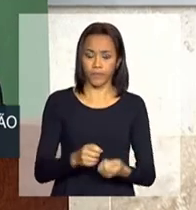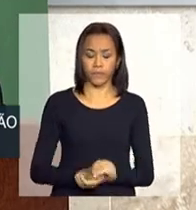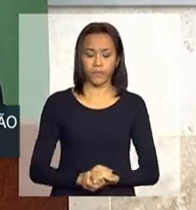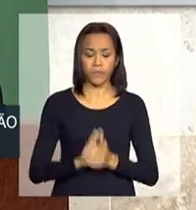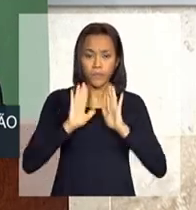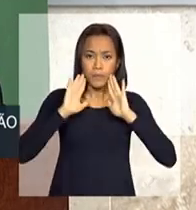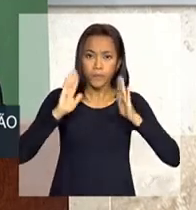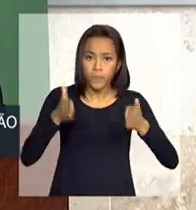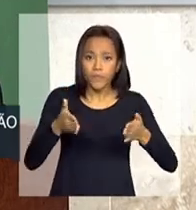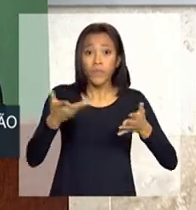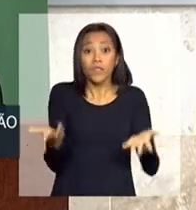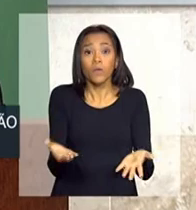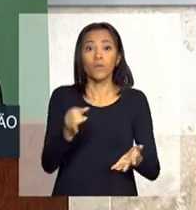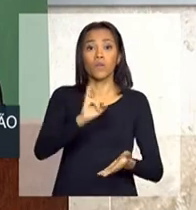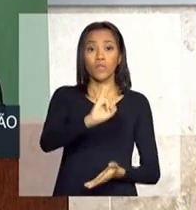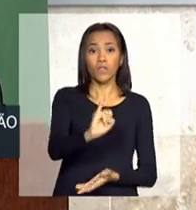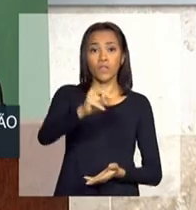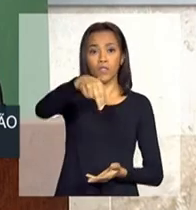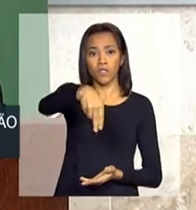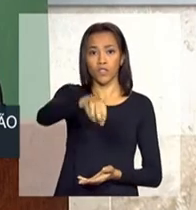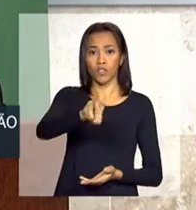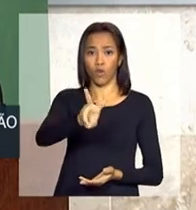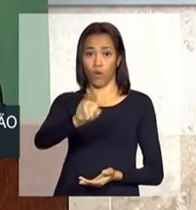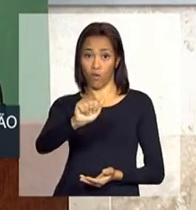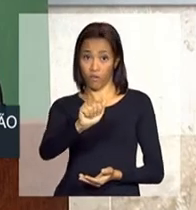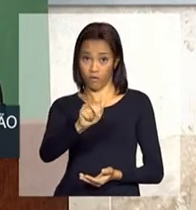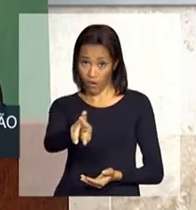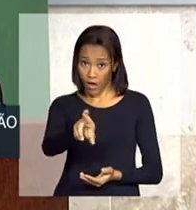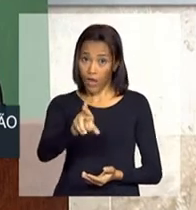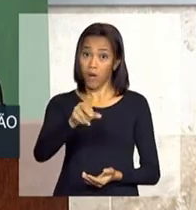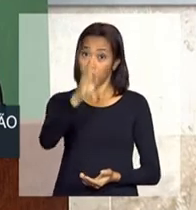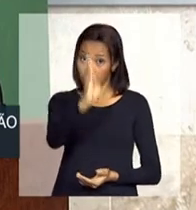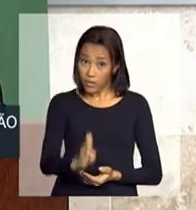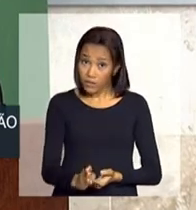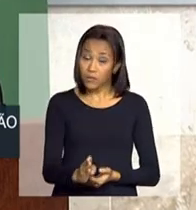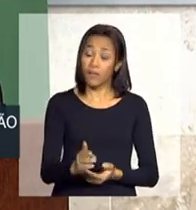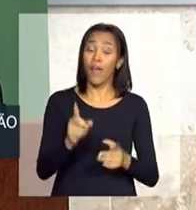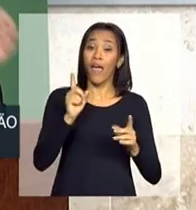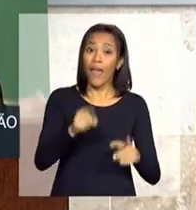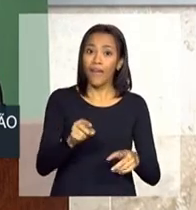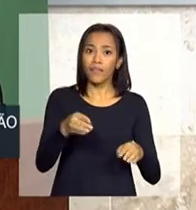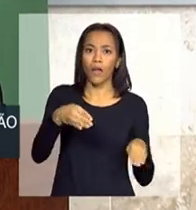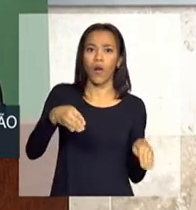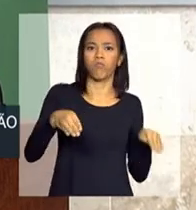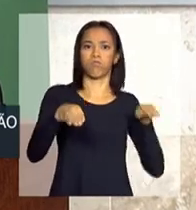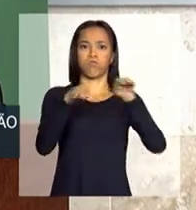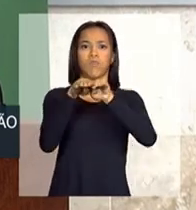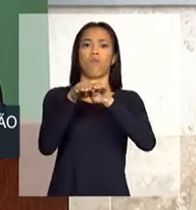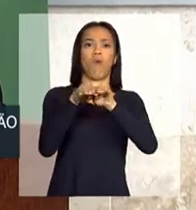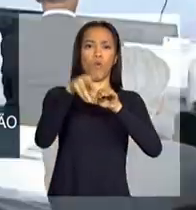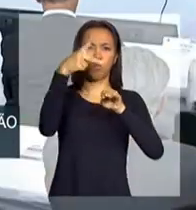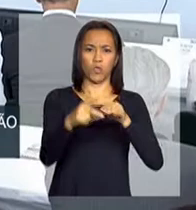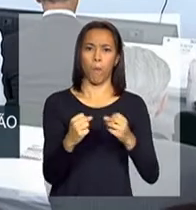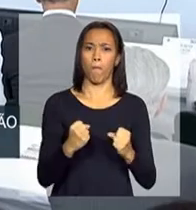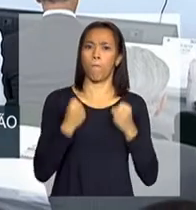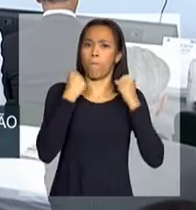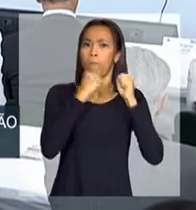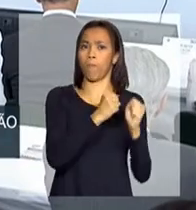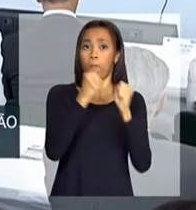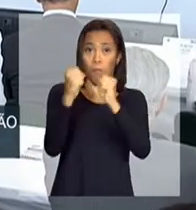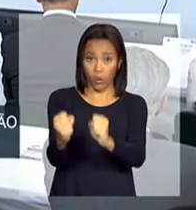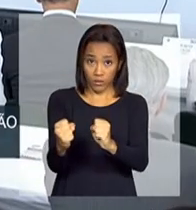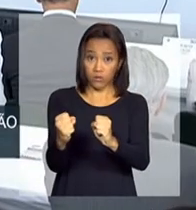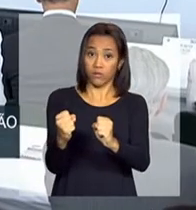Portanto, inovar para o Brasil é uma questão de estar à altura do seu potencial. Daí